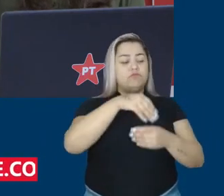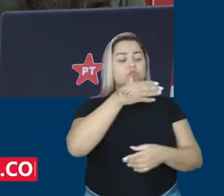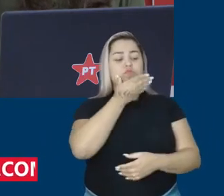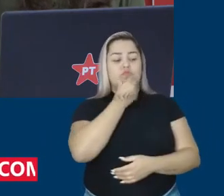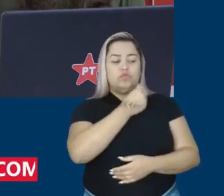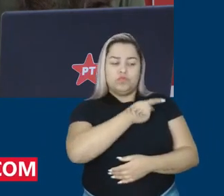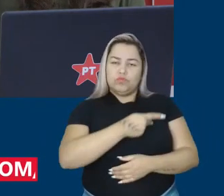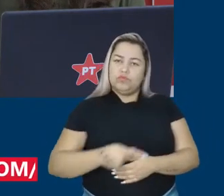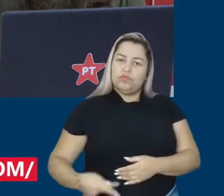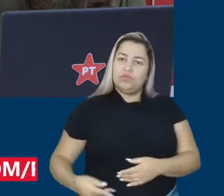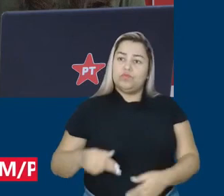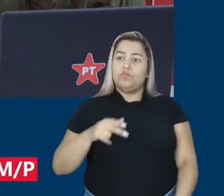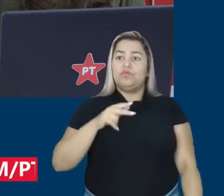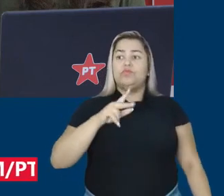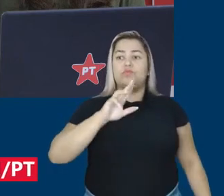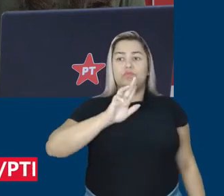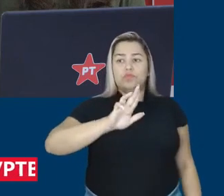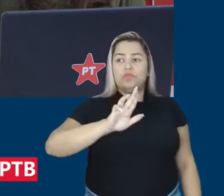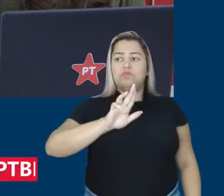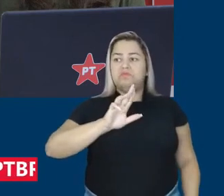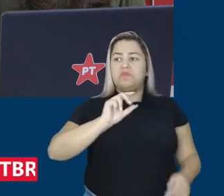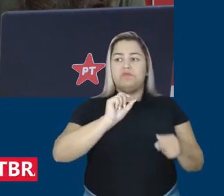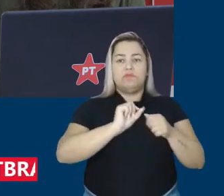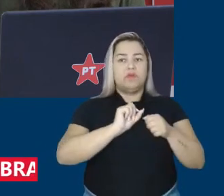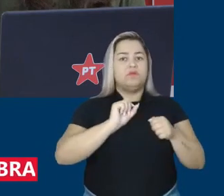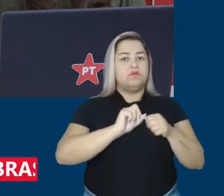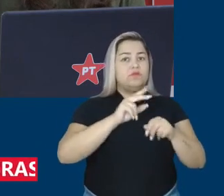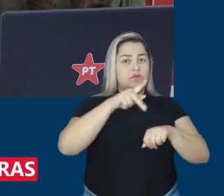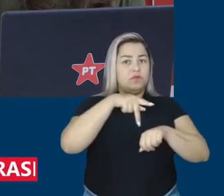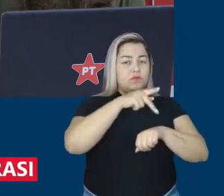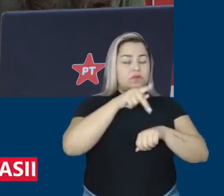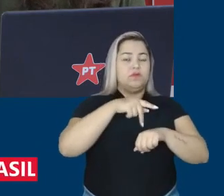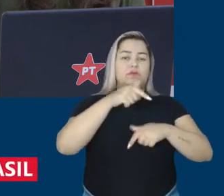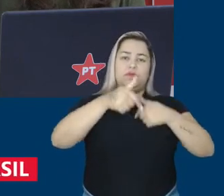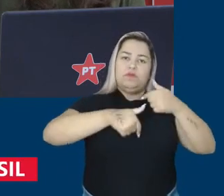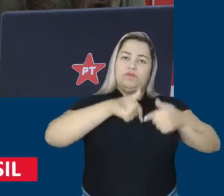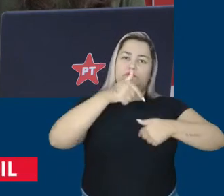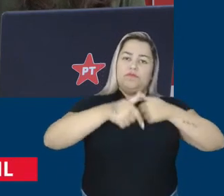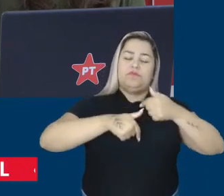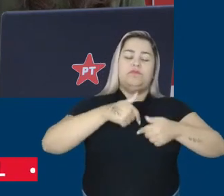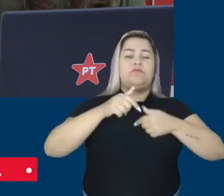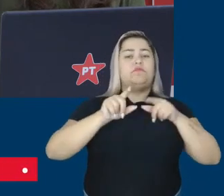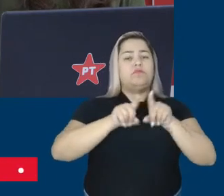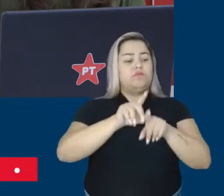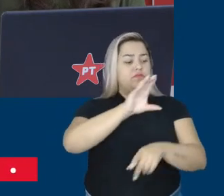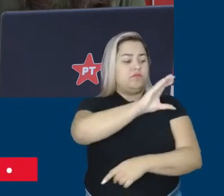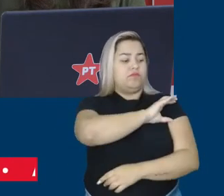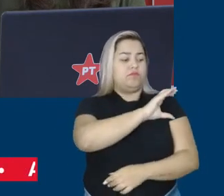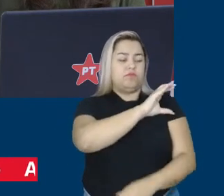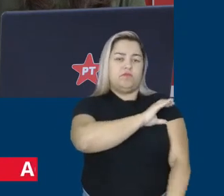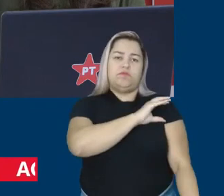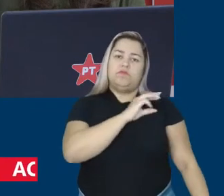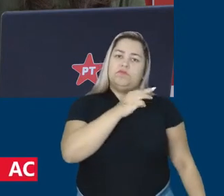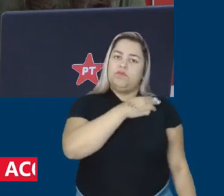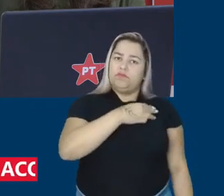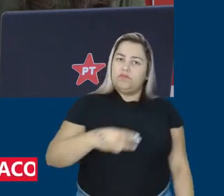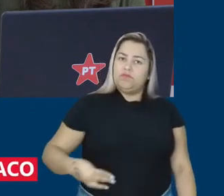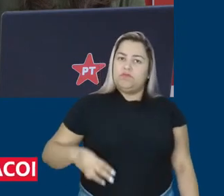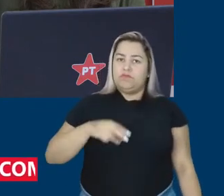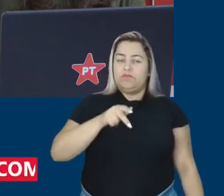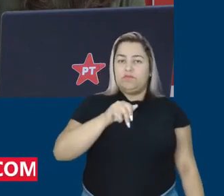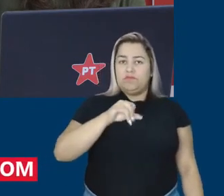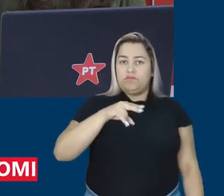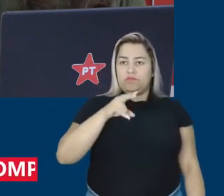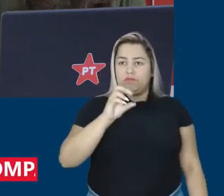vem fazendo para o país, nós estamos trabalhando muito aqui sobre a coordenação do ministro Marinho e sobre a orientação do